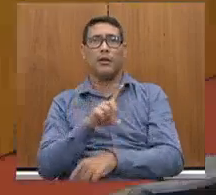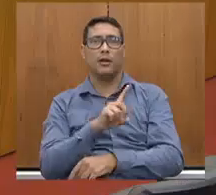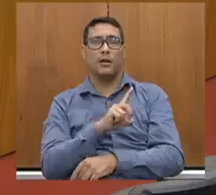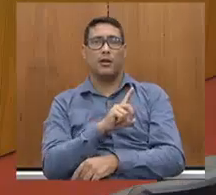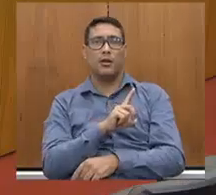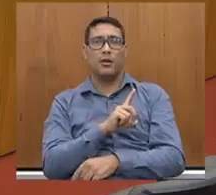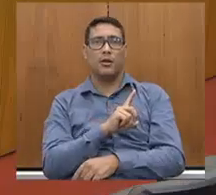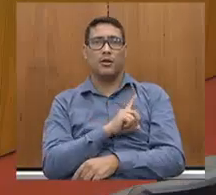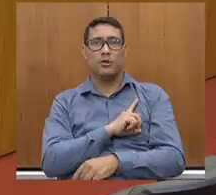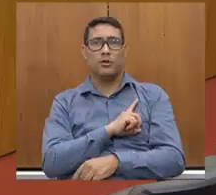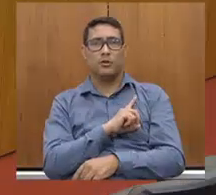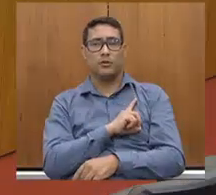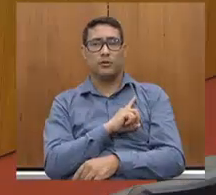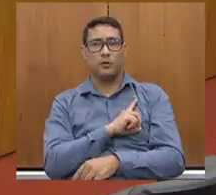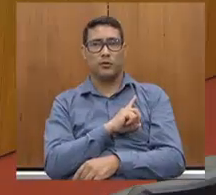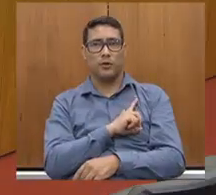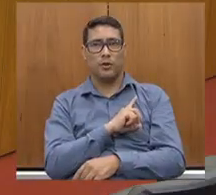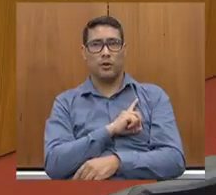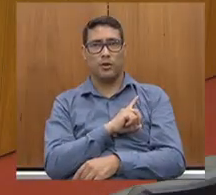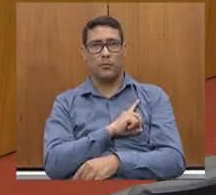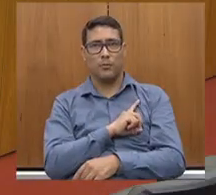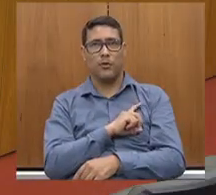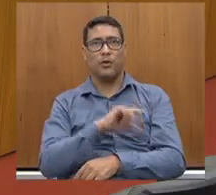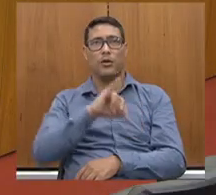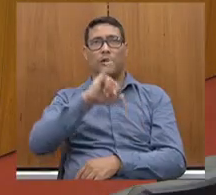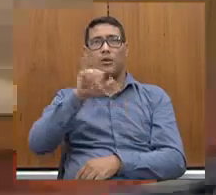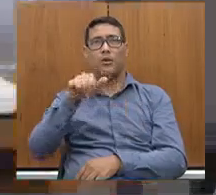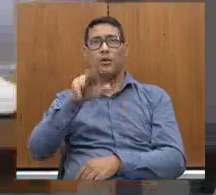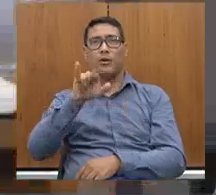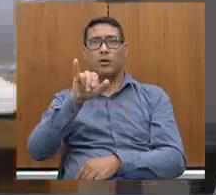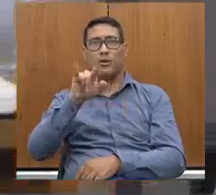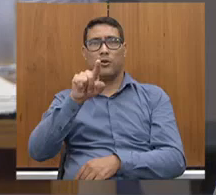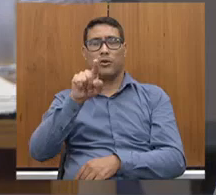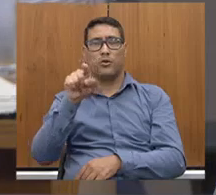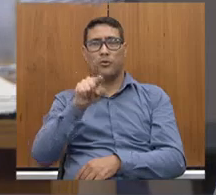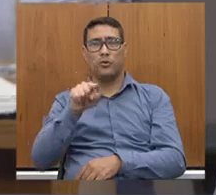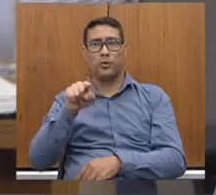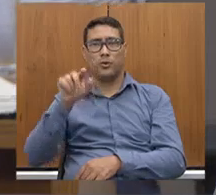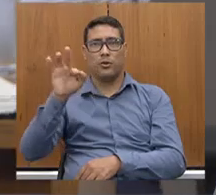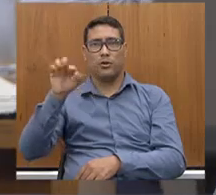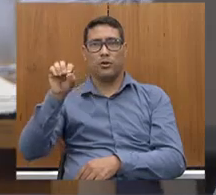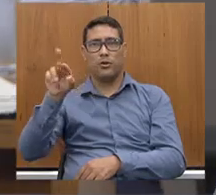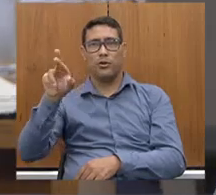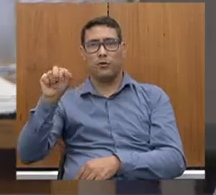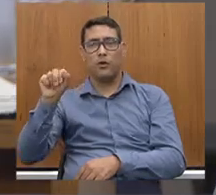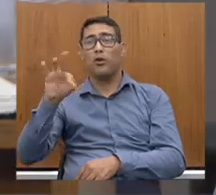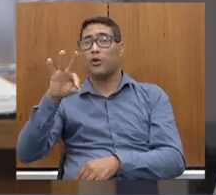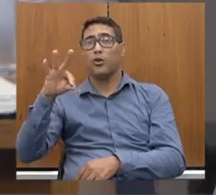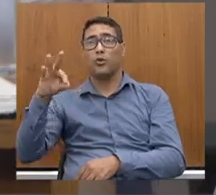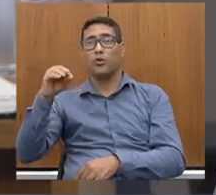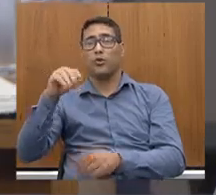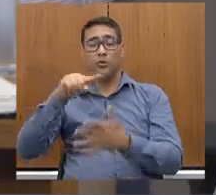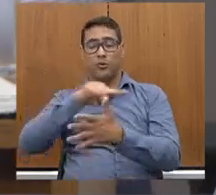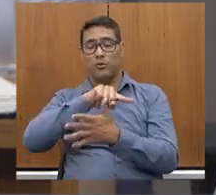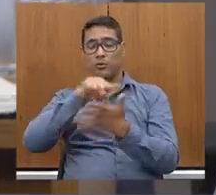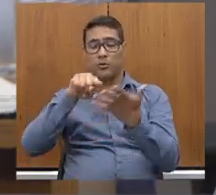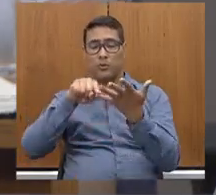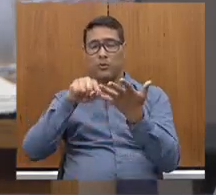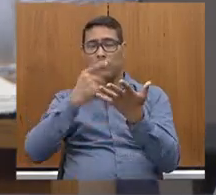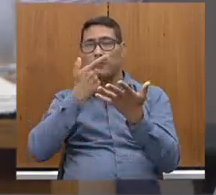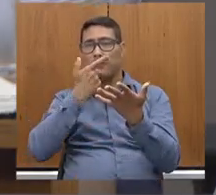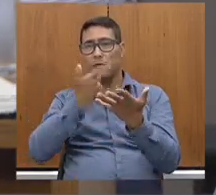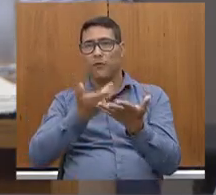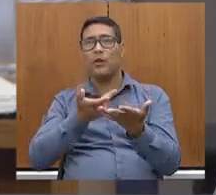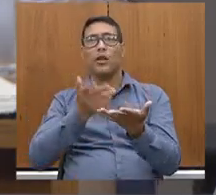Juiz de Fora. Juiz de Fora, mas, tirando Juiz de Fora, todos os demais que eu citei, eles